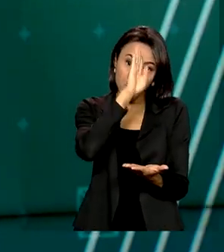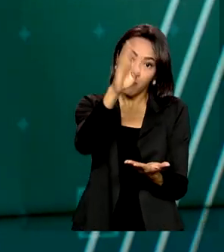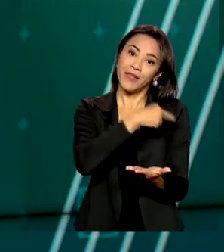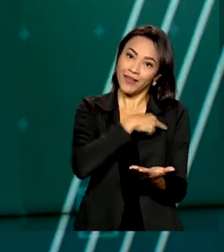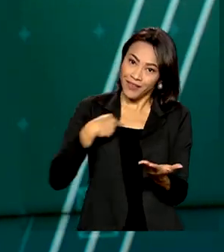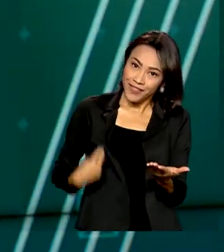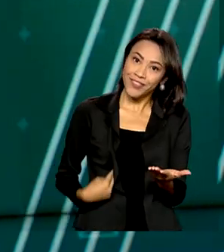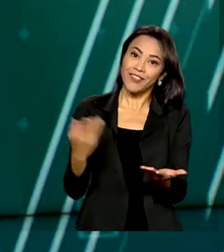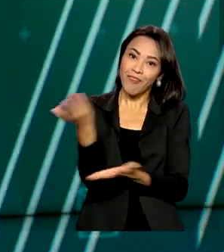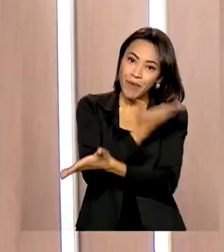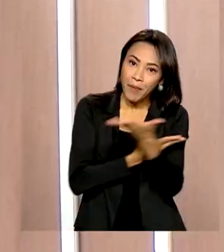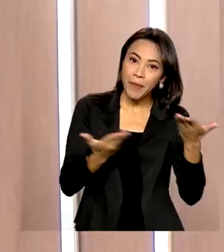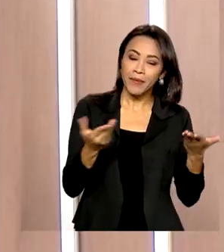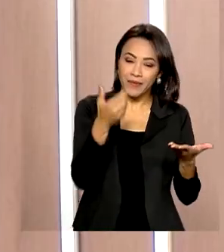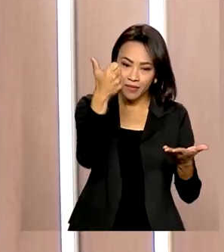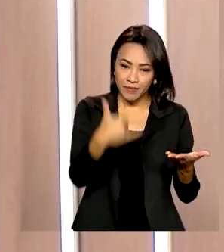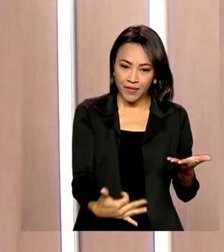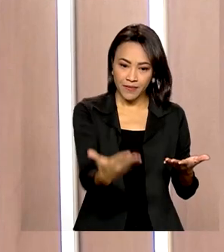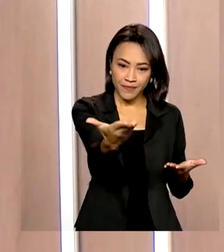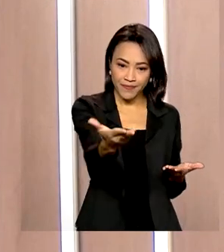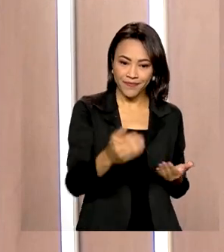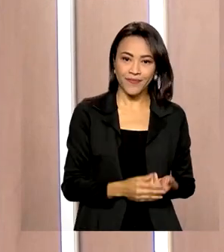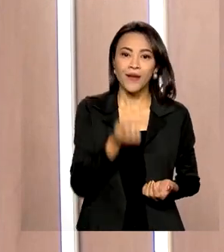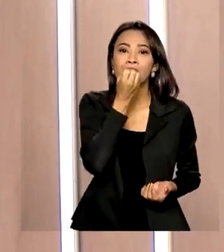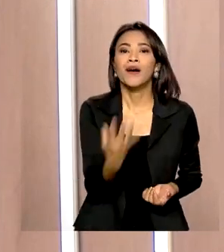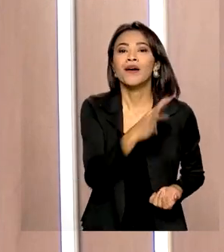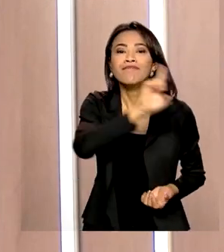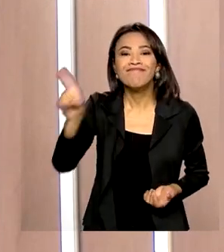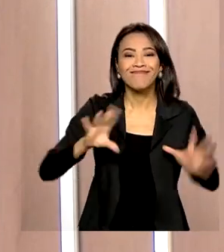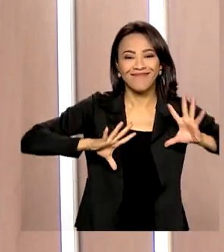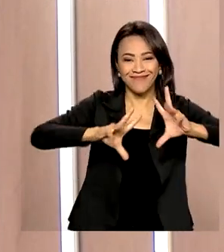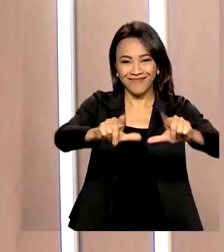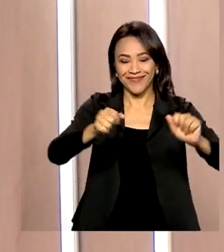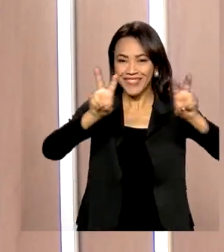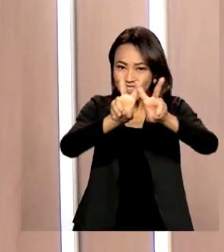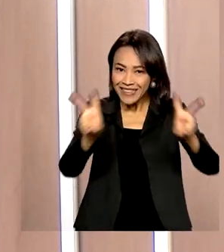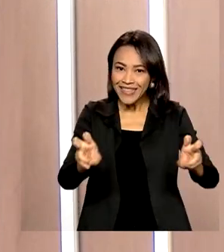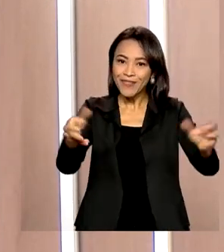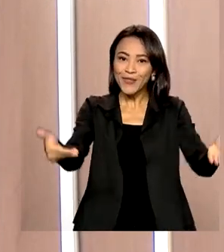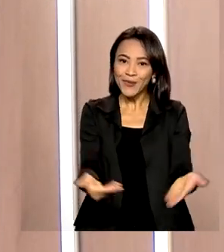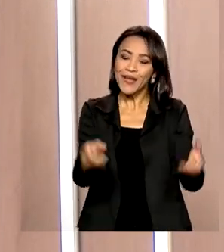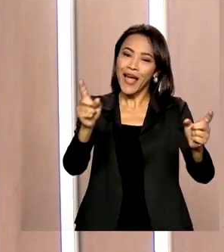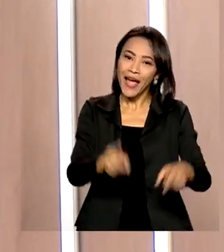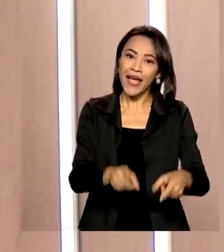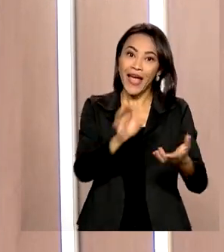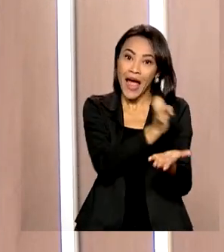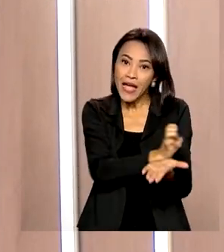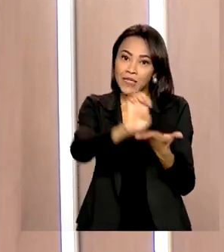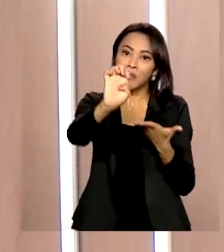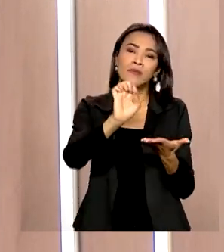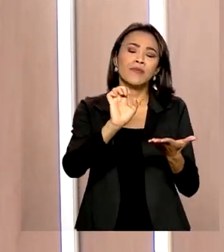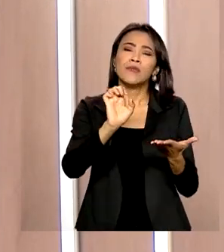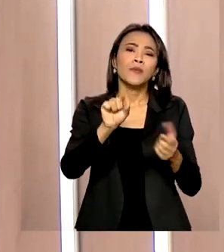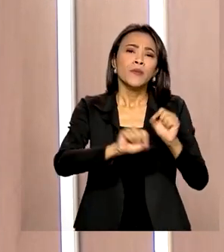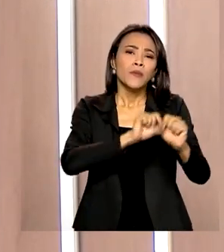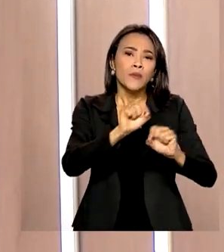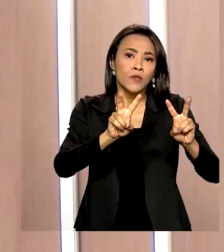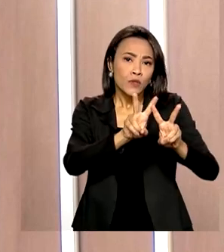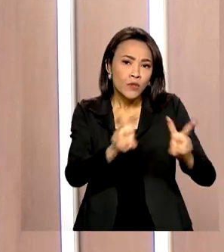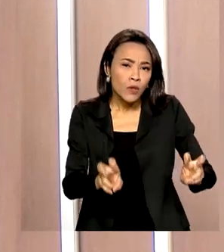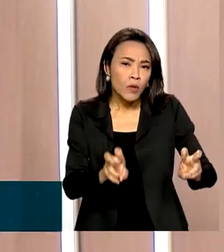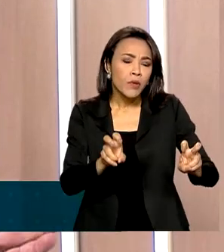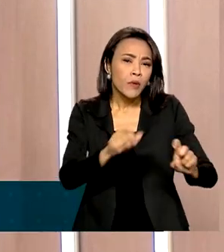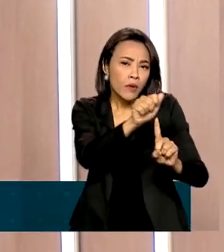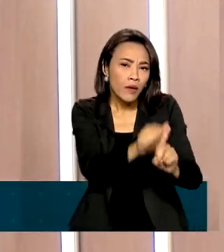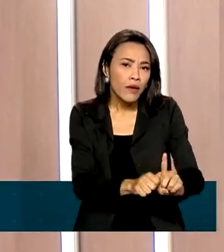Quem comenta é Ricardo Caldas. Bom dia, bom dia a todos. O nosso tema de hoje é a exportação do agronegócio, referência ao mês de